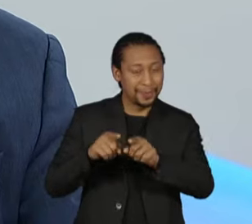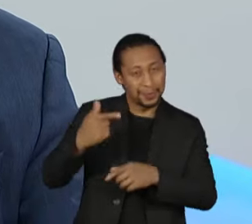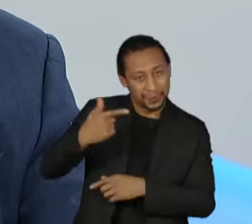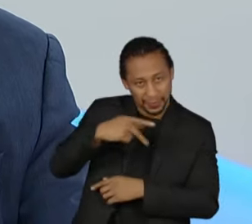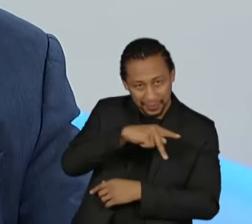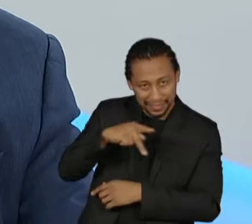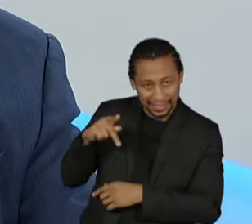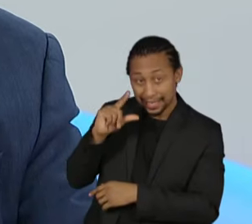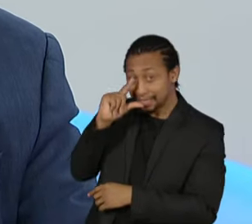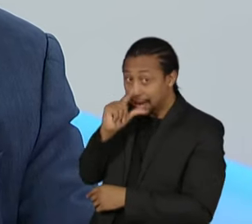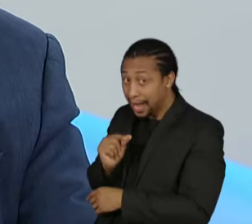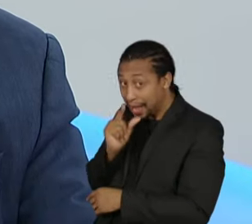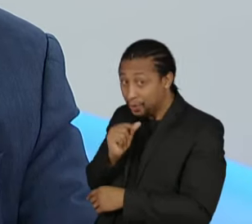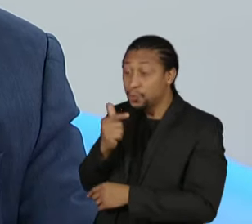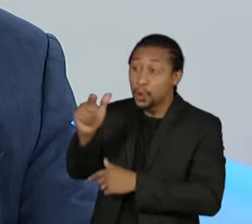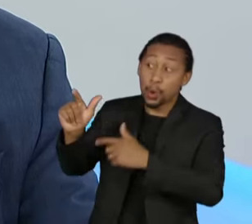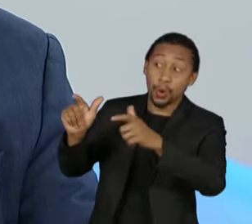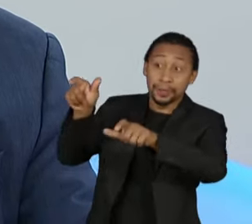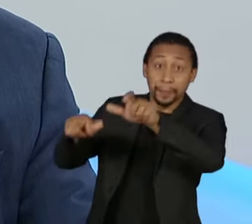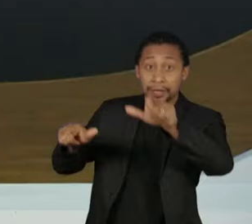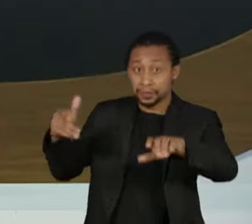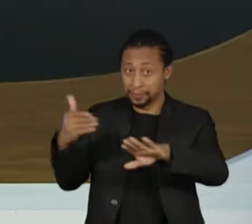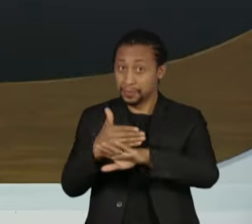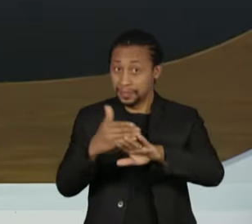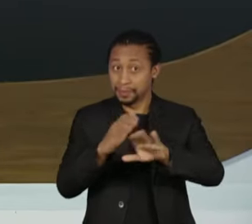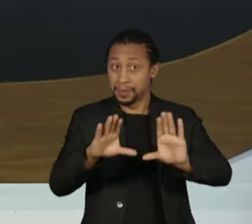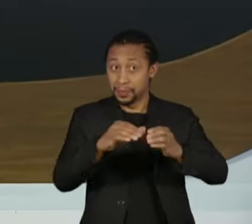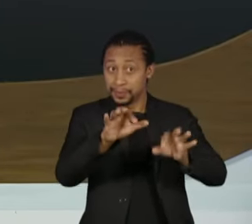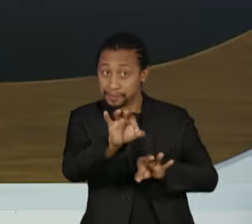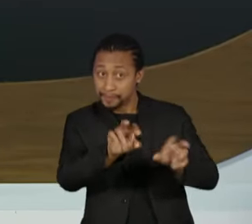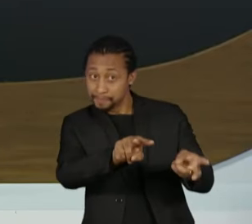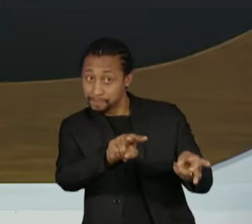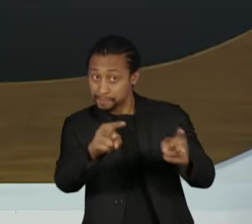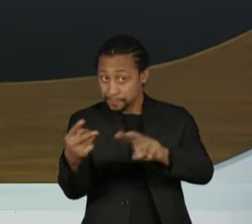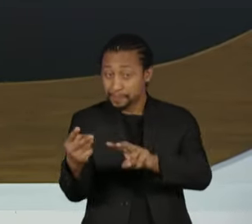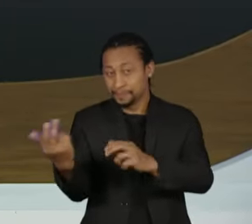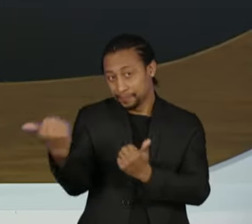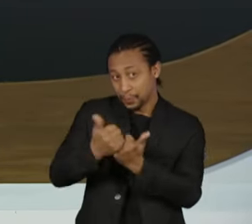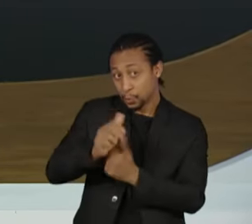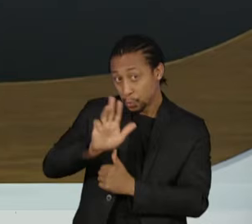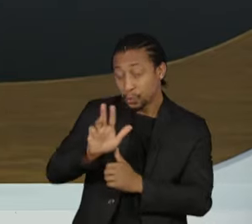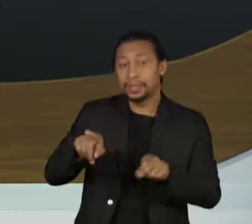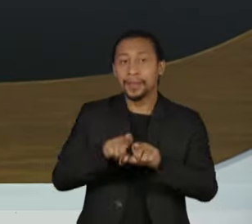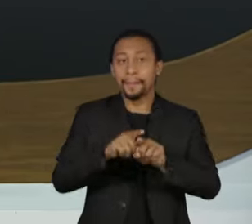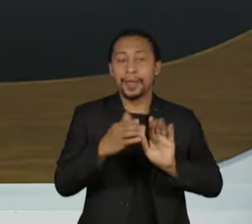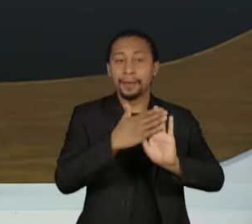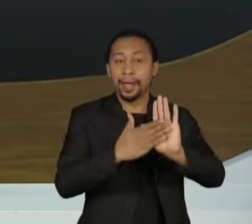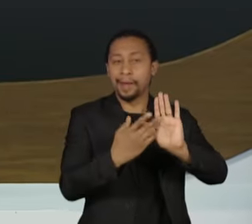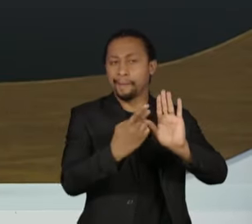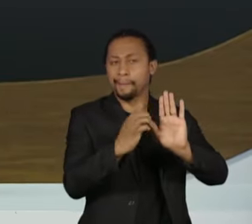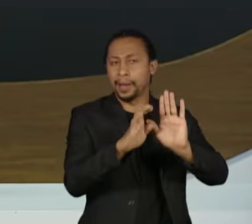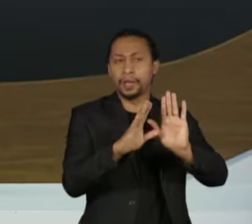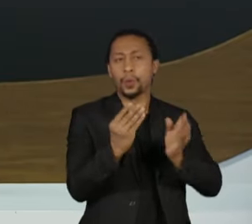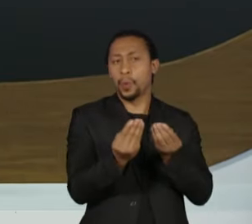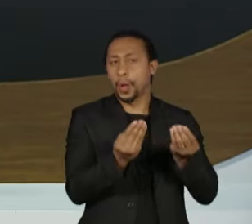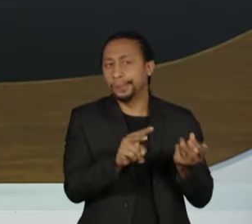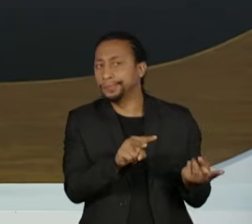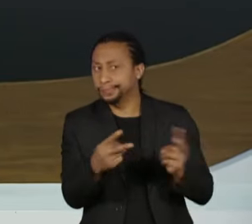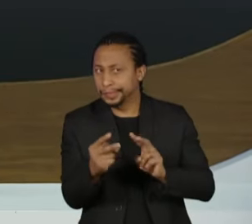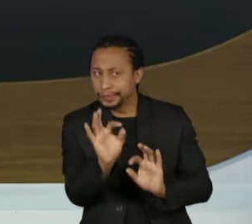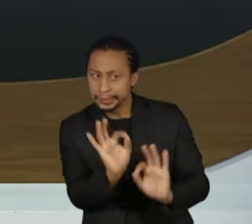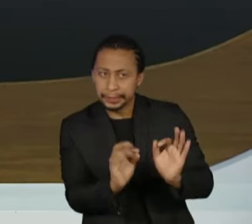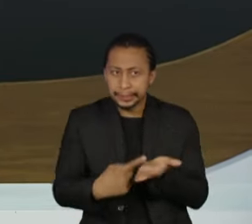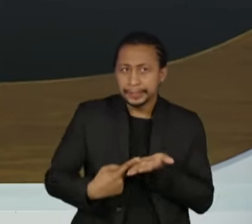Alckmin, e outros integrantes da transição, desatando esse nó da PEC da transição. Senador, na semana passada as coisas